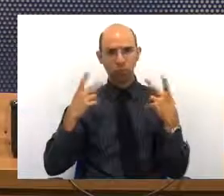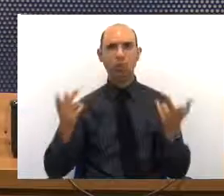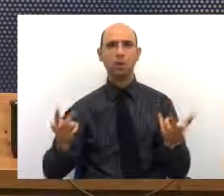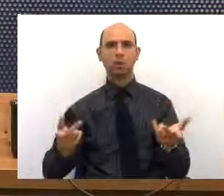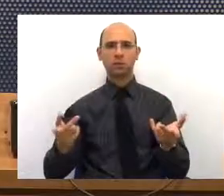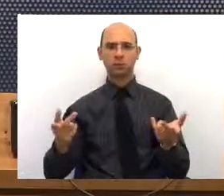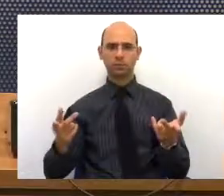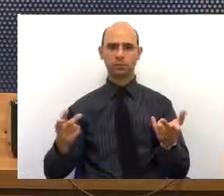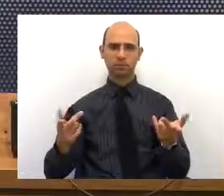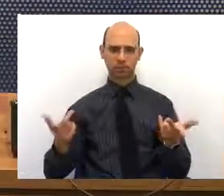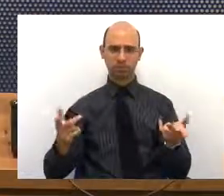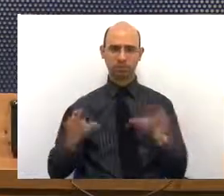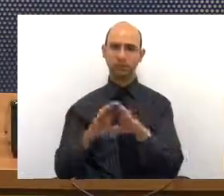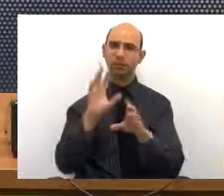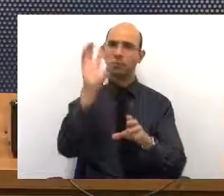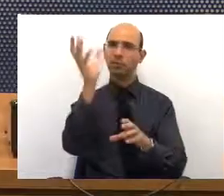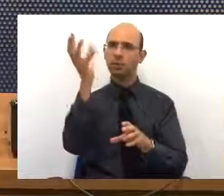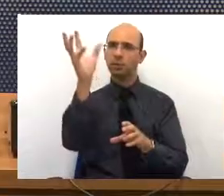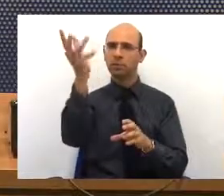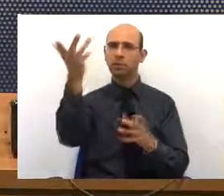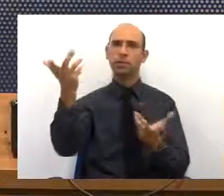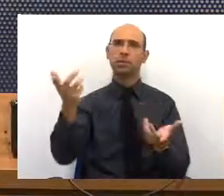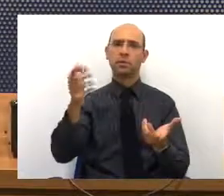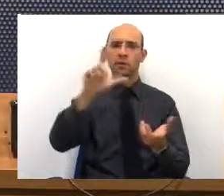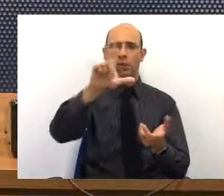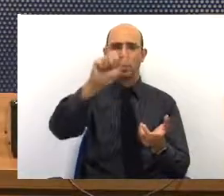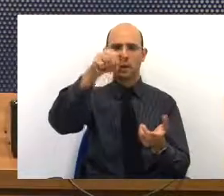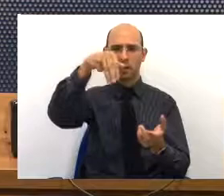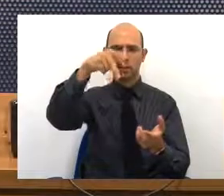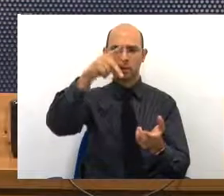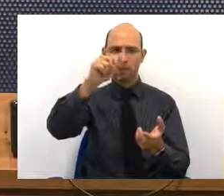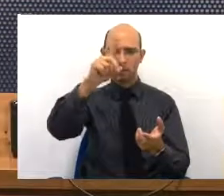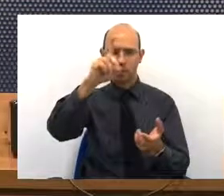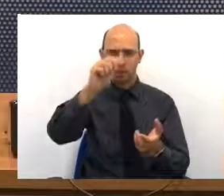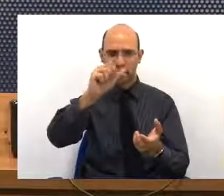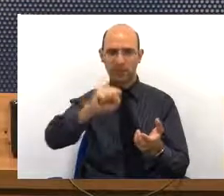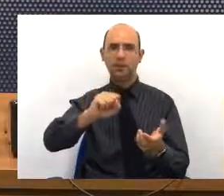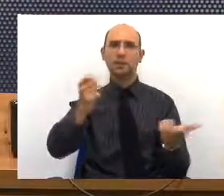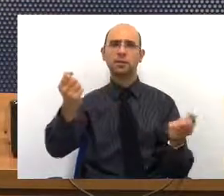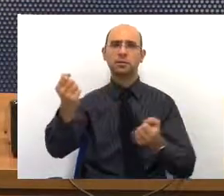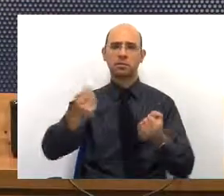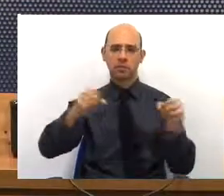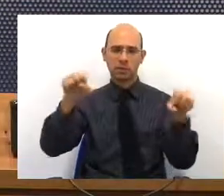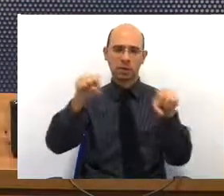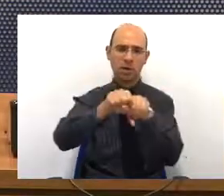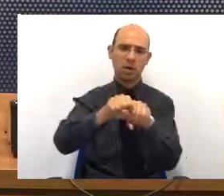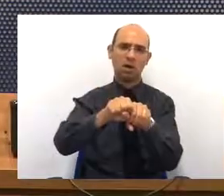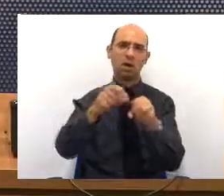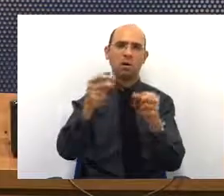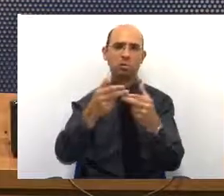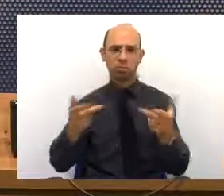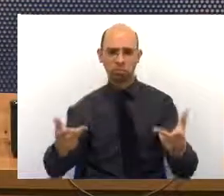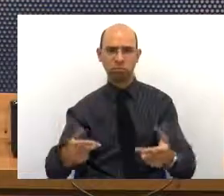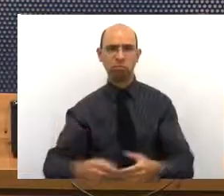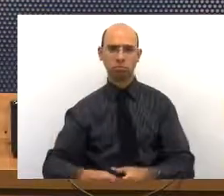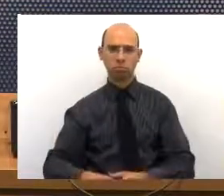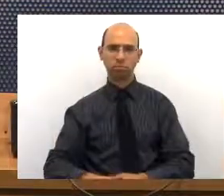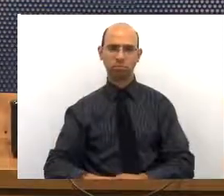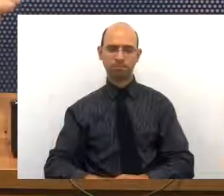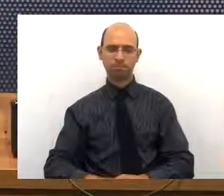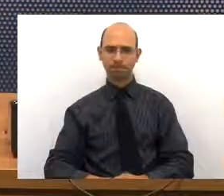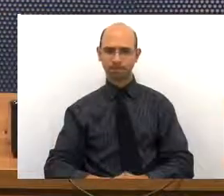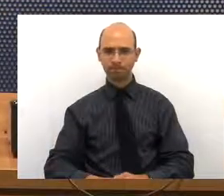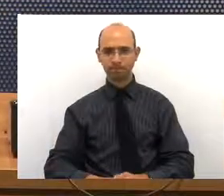lâmpadas, por exemplo, cabos, etc. bom,